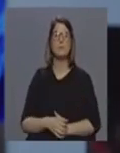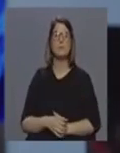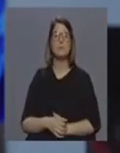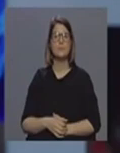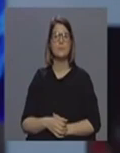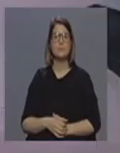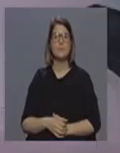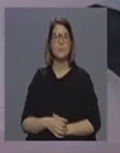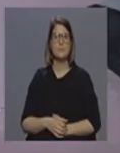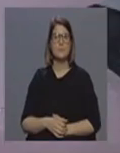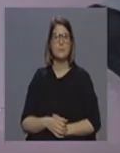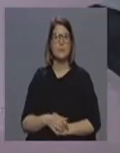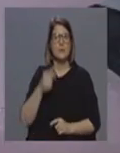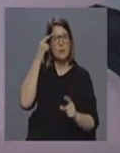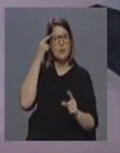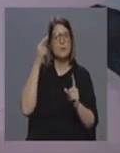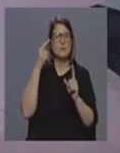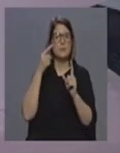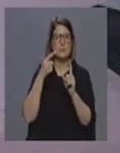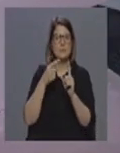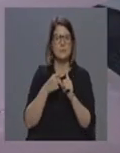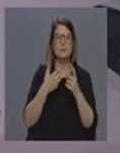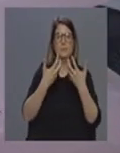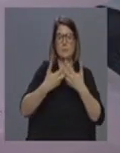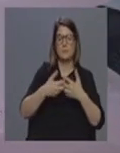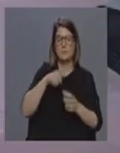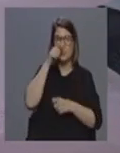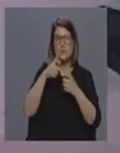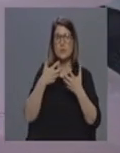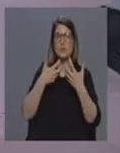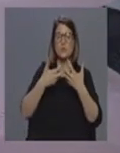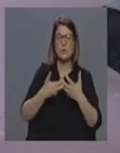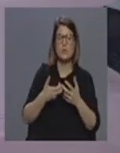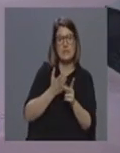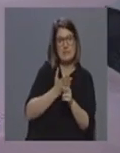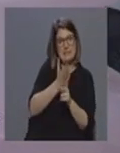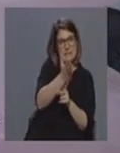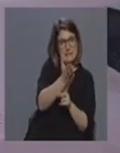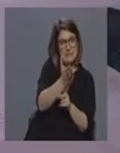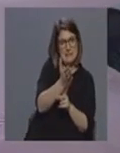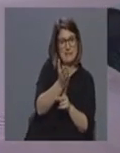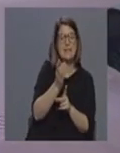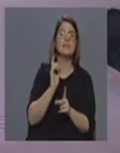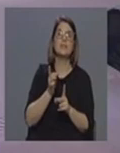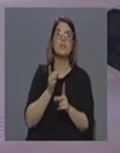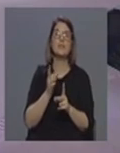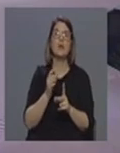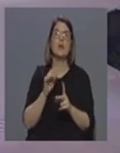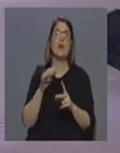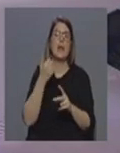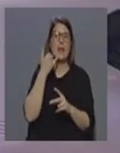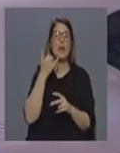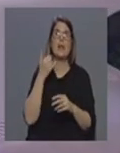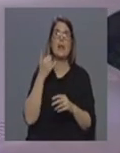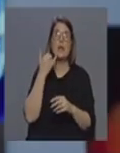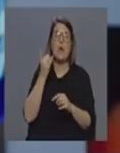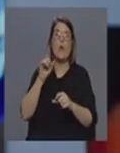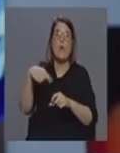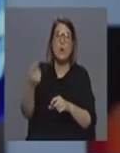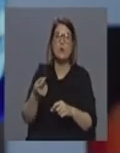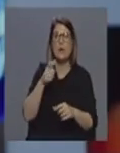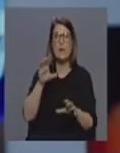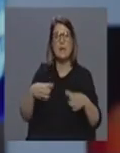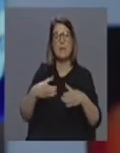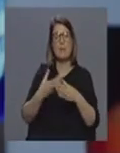a intenção é canalizar tudo o que sejam dúvidas das pessoas para essa outra linha sim uma outra linha ou entretanto uma equipa adicional